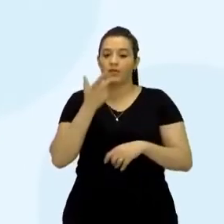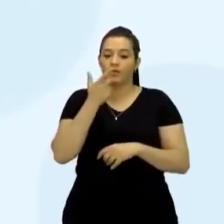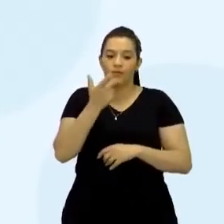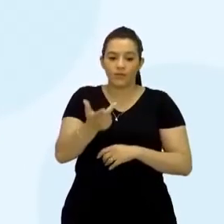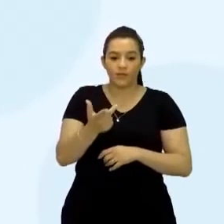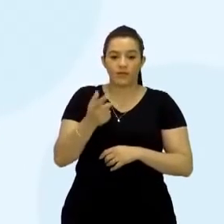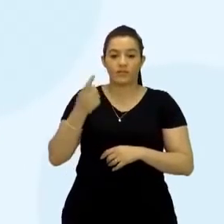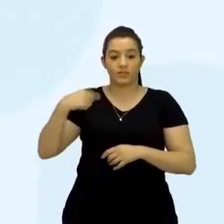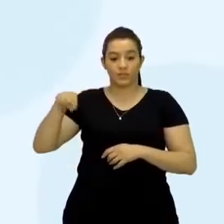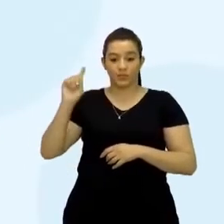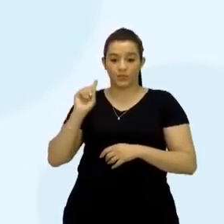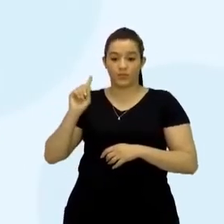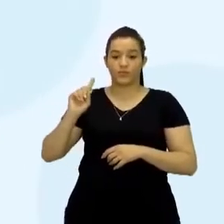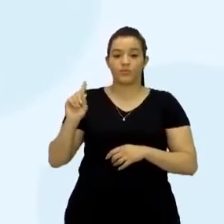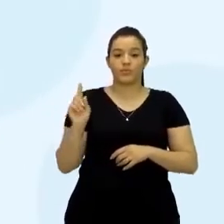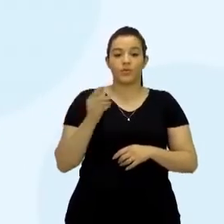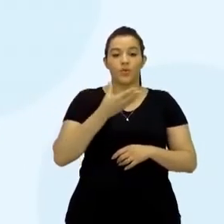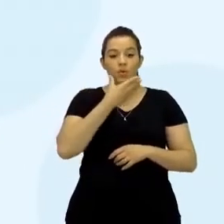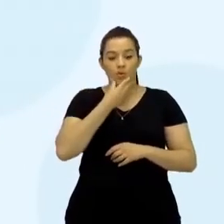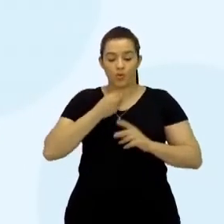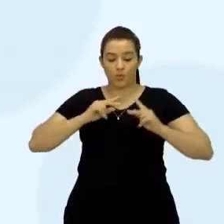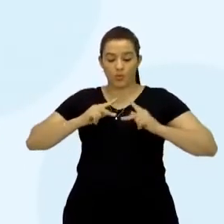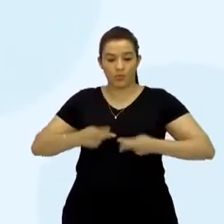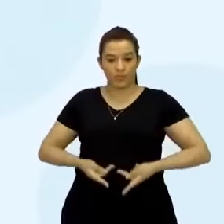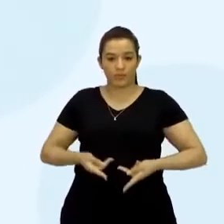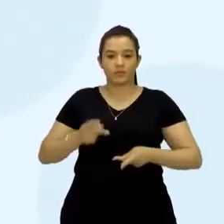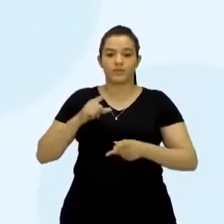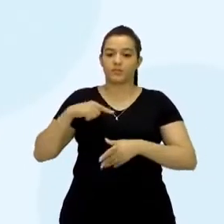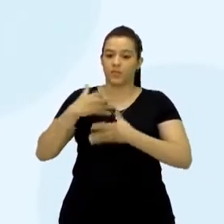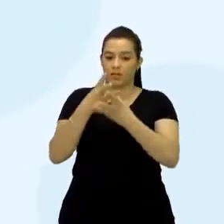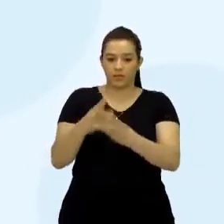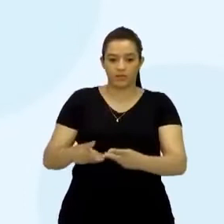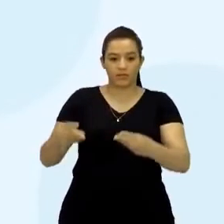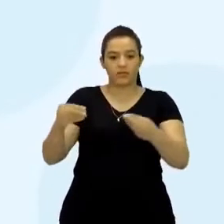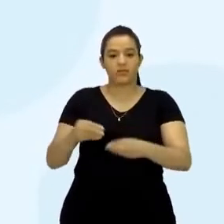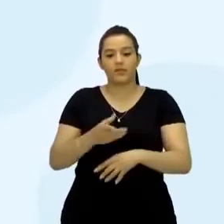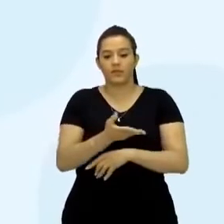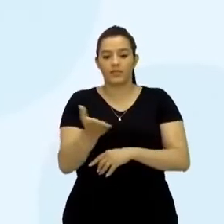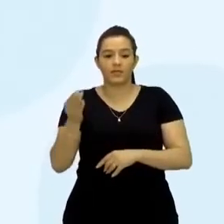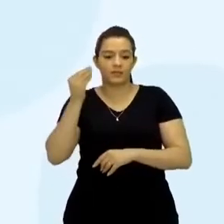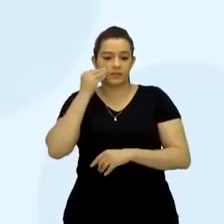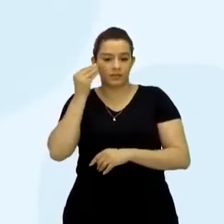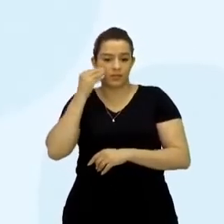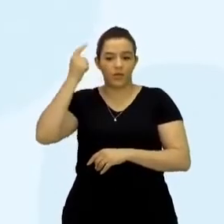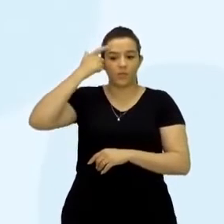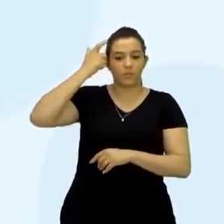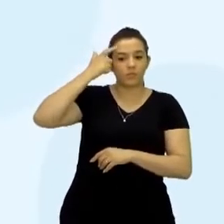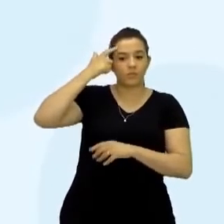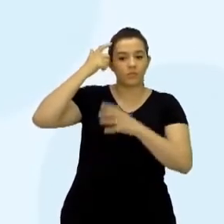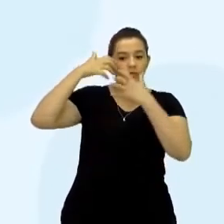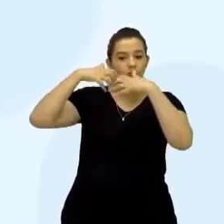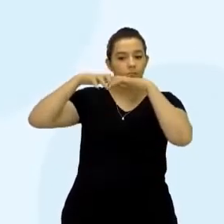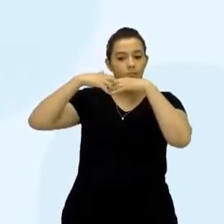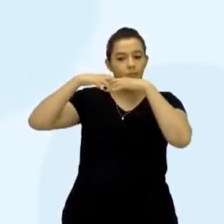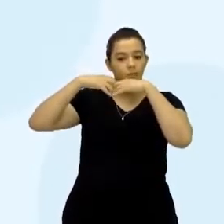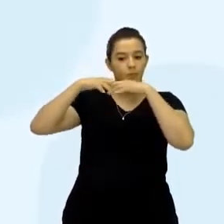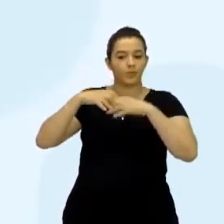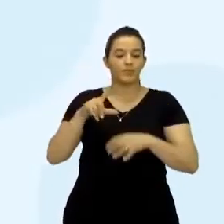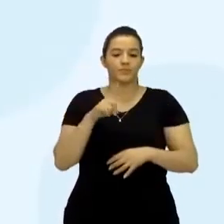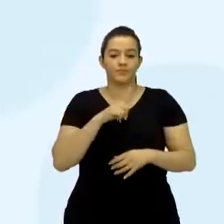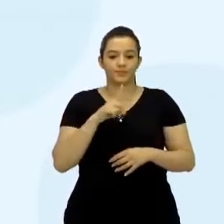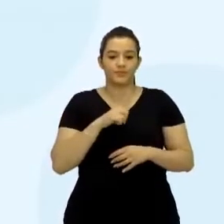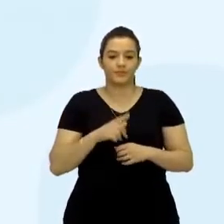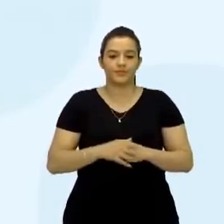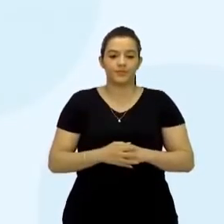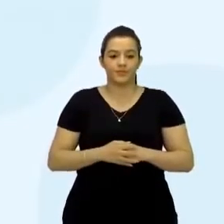que os neandertais, uma espécie humana extinta, também eram dotados de consciência simbólica. Então, aqui está a